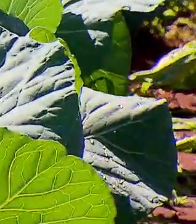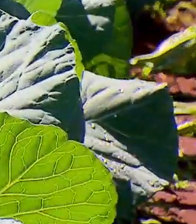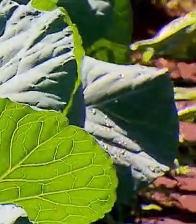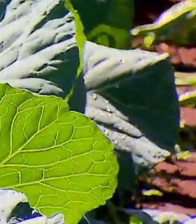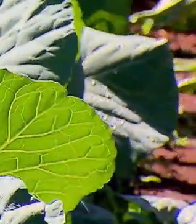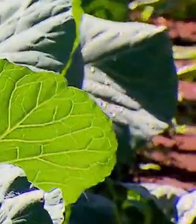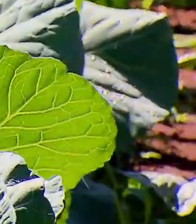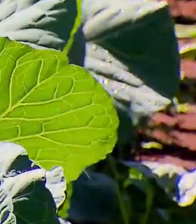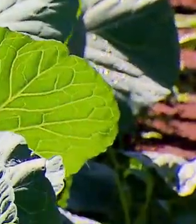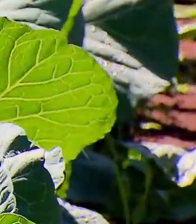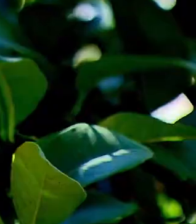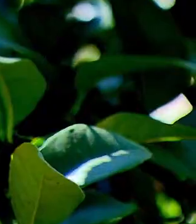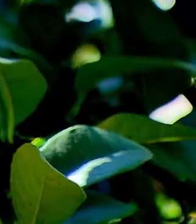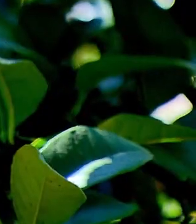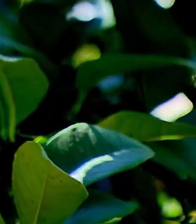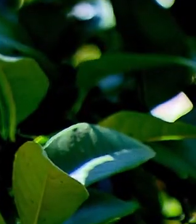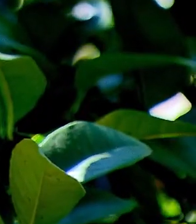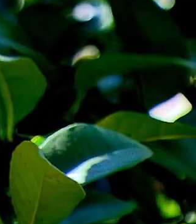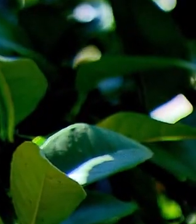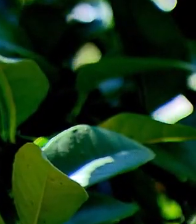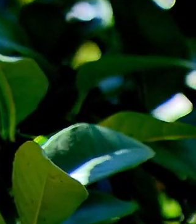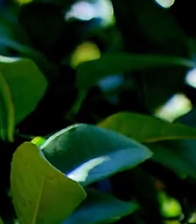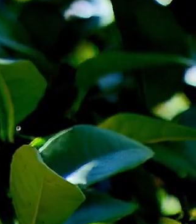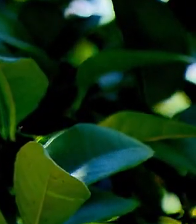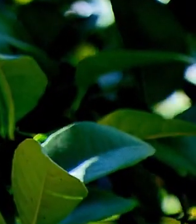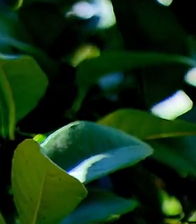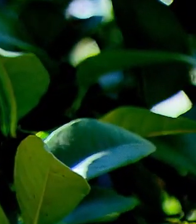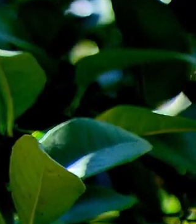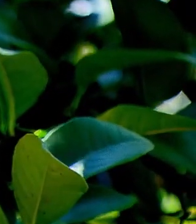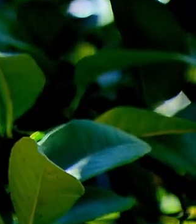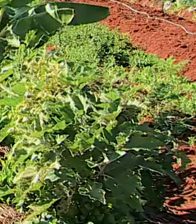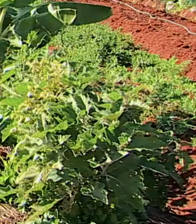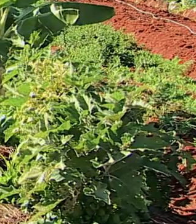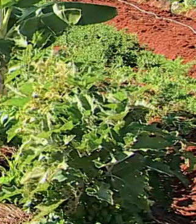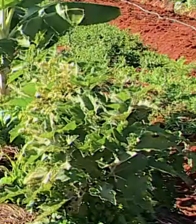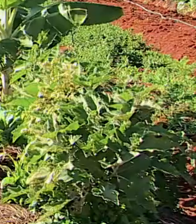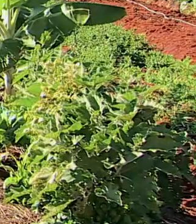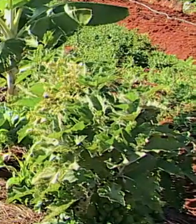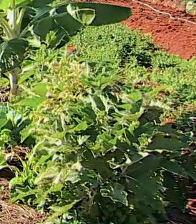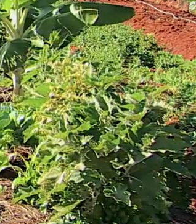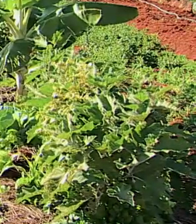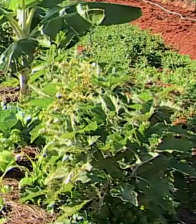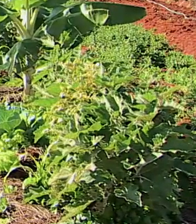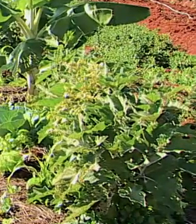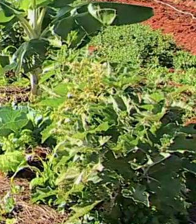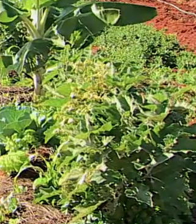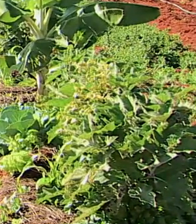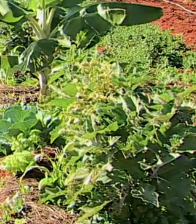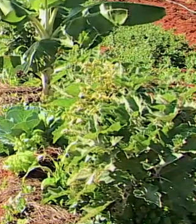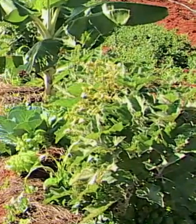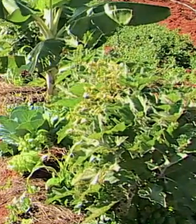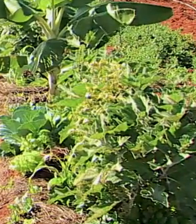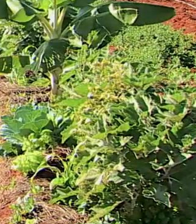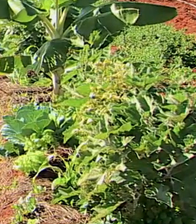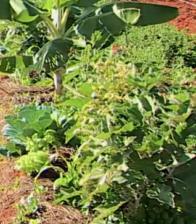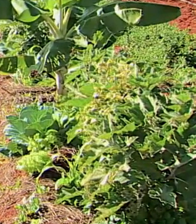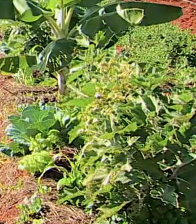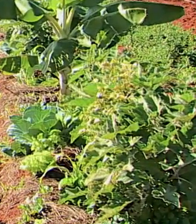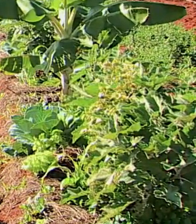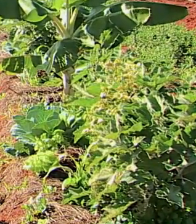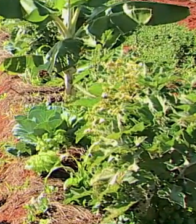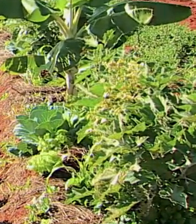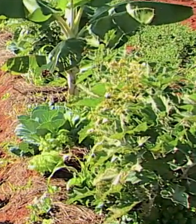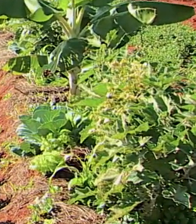contemplados, o investimento do programa ultrapassa os 26 milhões de reais e a estimativa é de que aproximadamente 4 mil